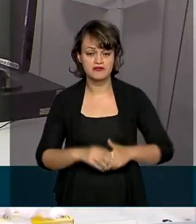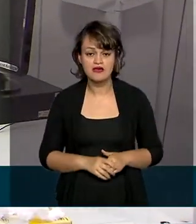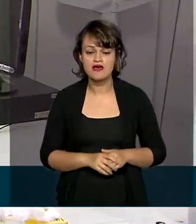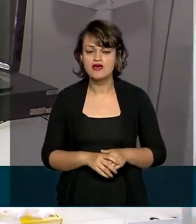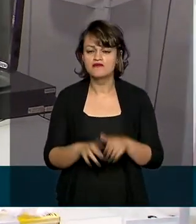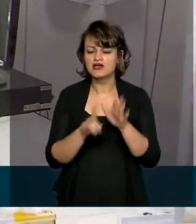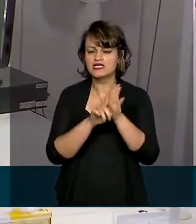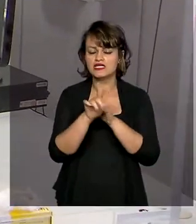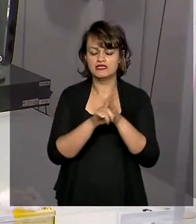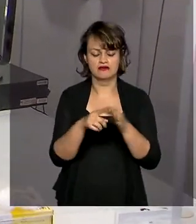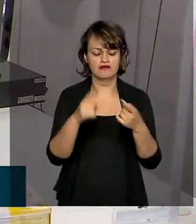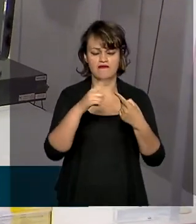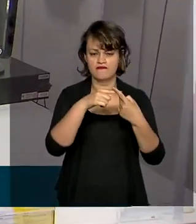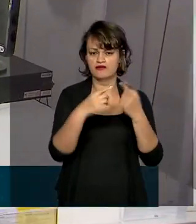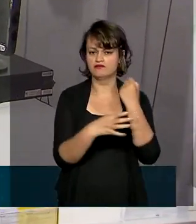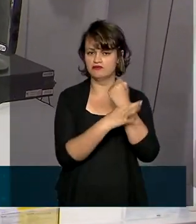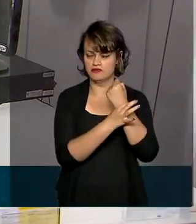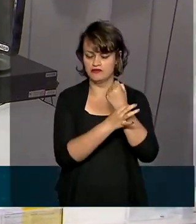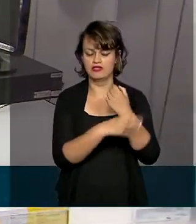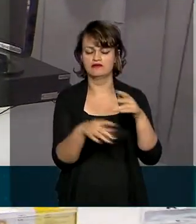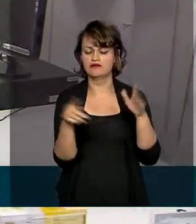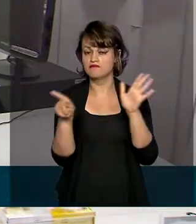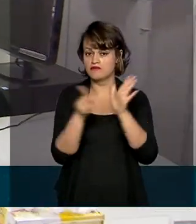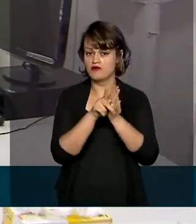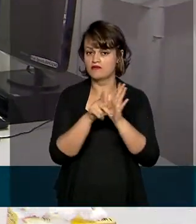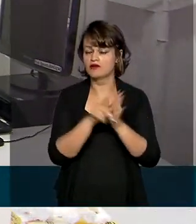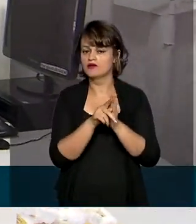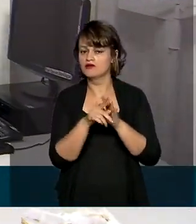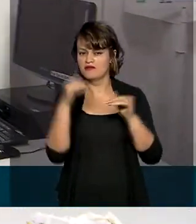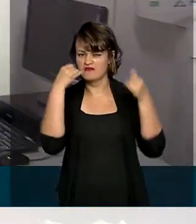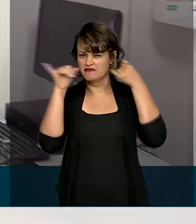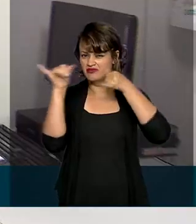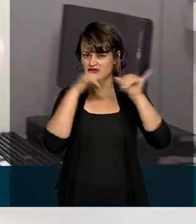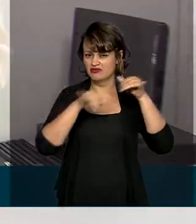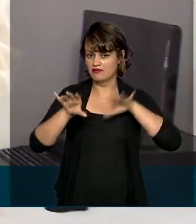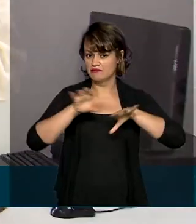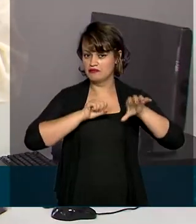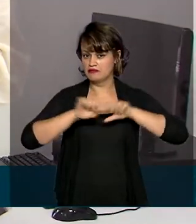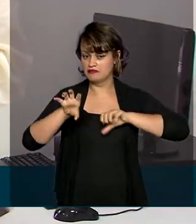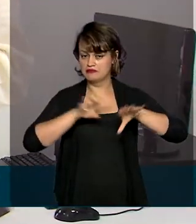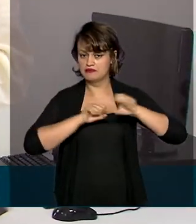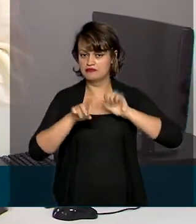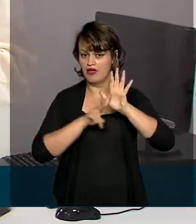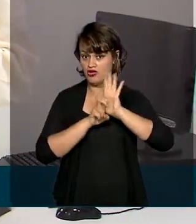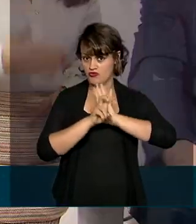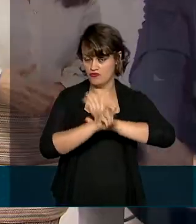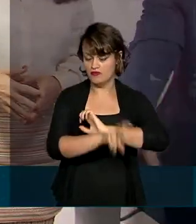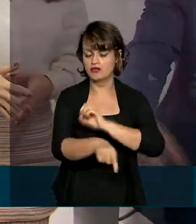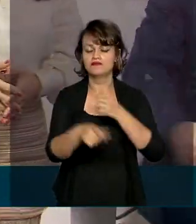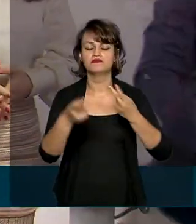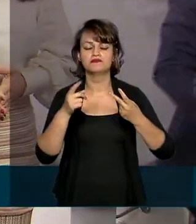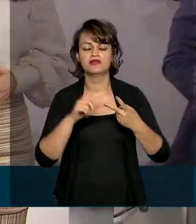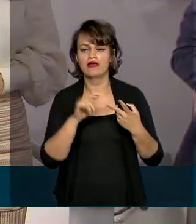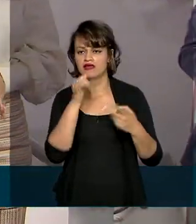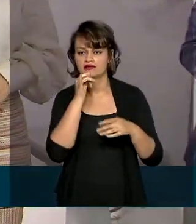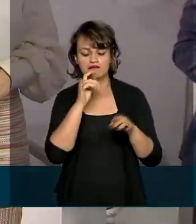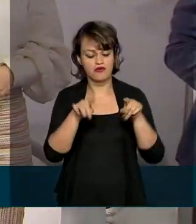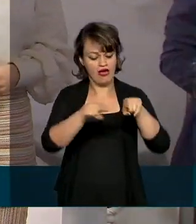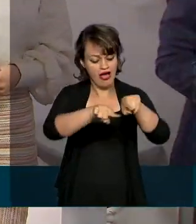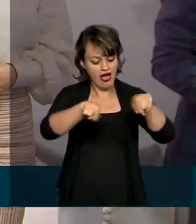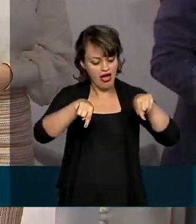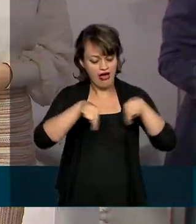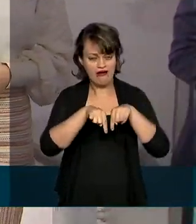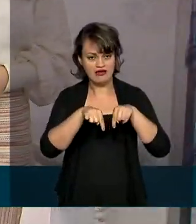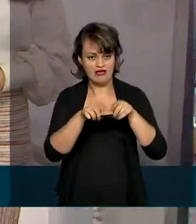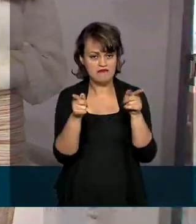Foram analisados itens de segurança relacionados à prevenção da transmissão do novo coronavírus como o tamanho dos